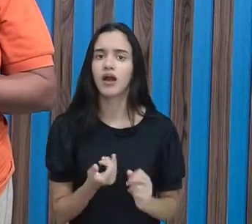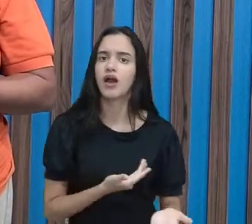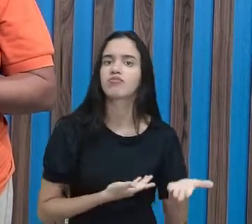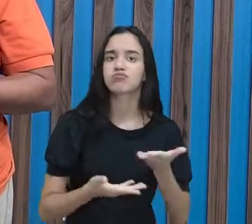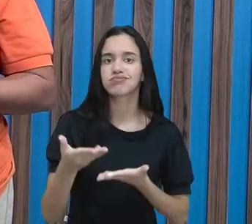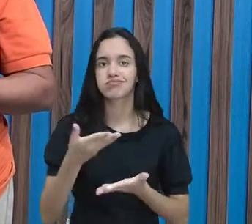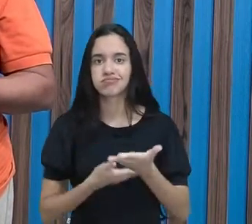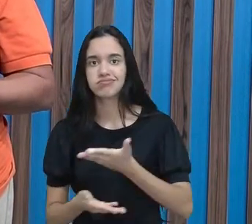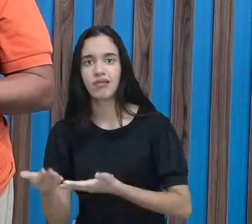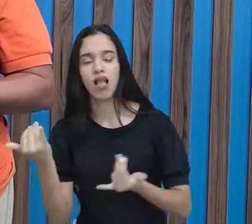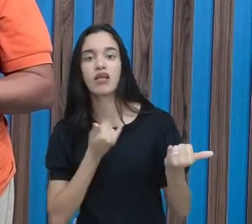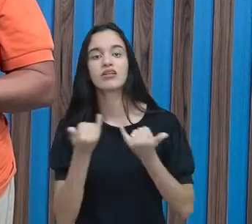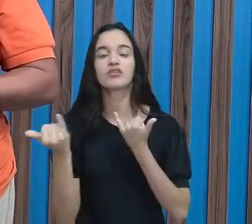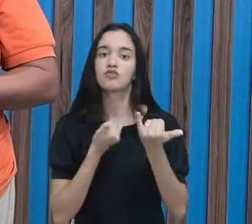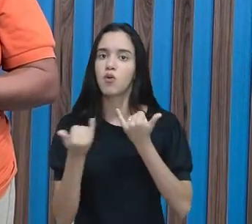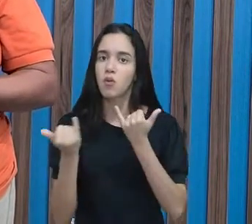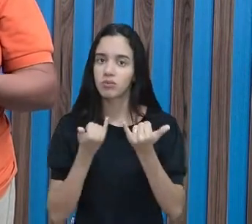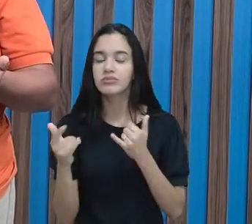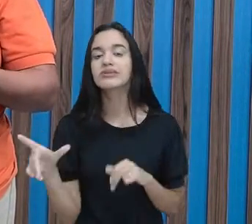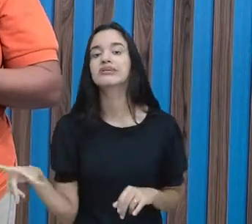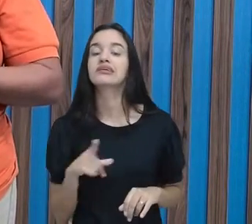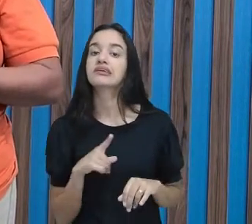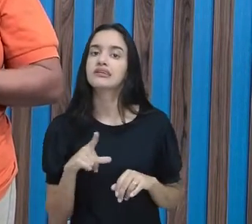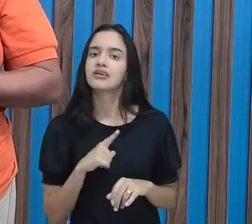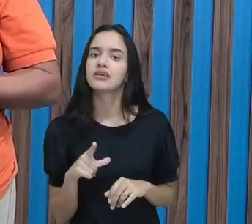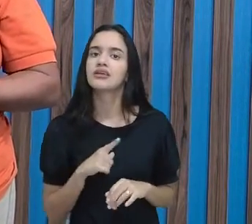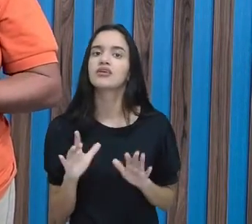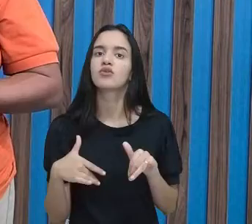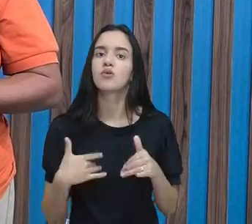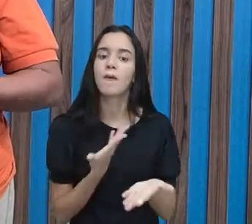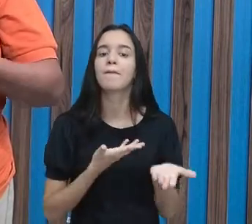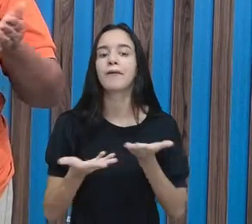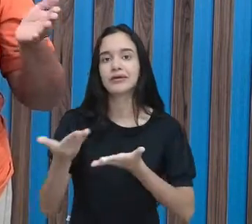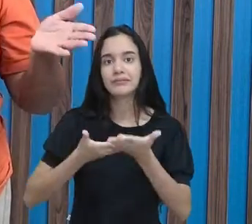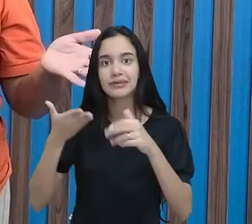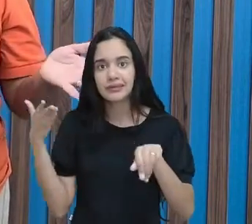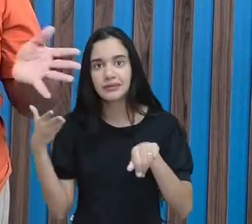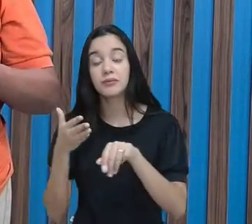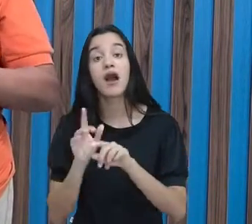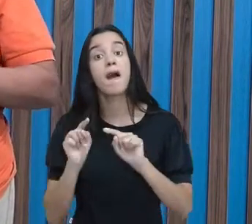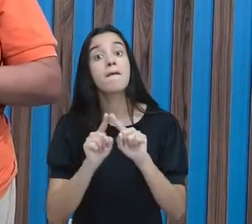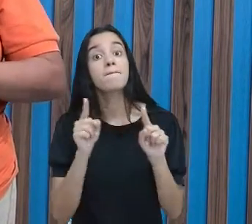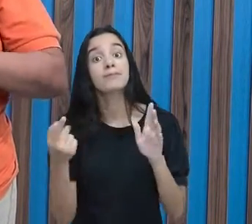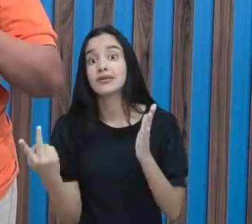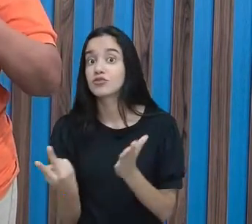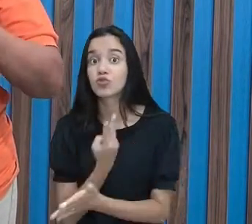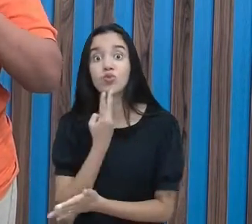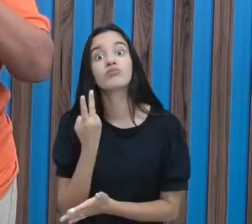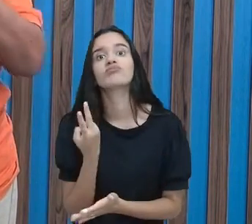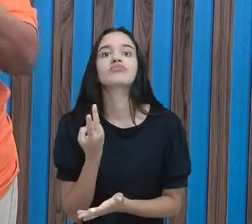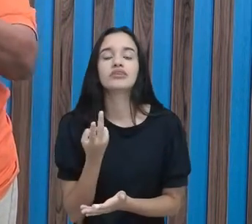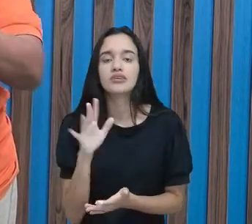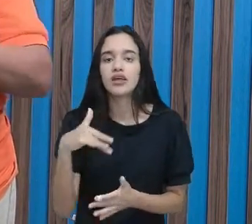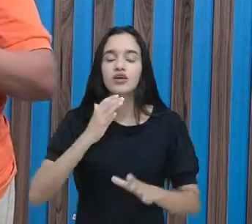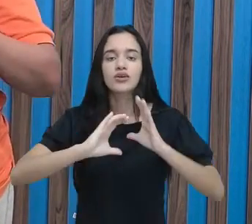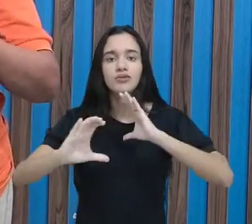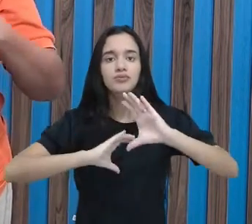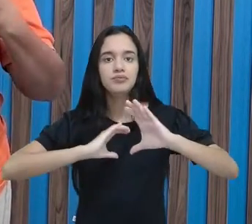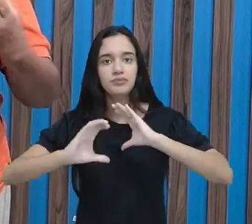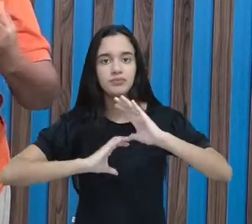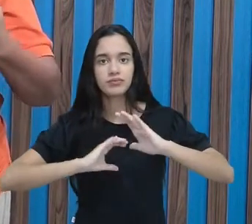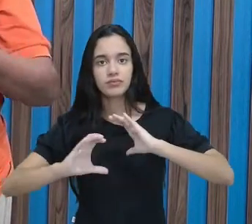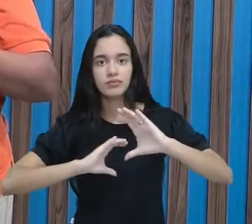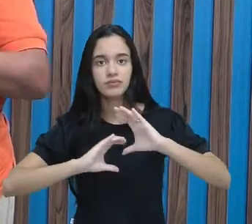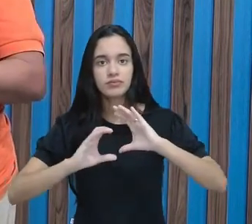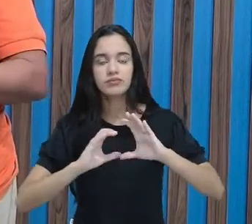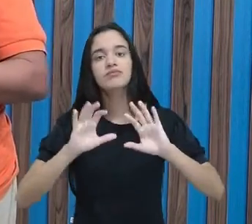troca de informações, você já tem como participar. O que não acontecia na comunicação feita